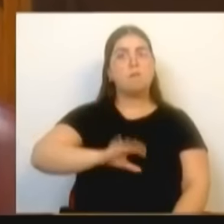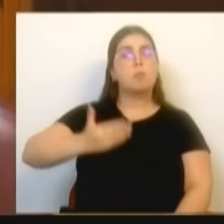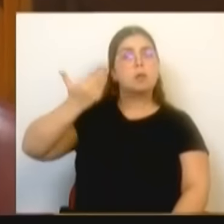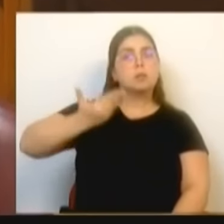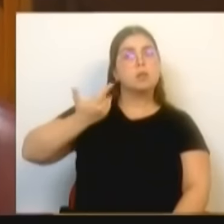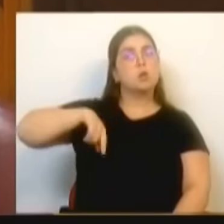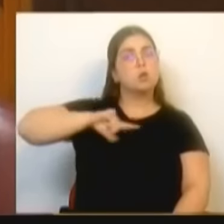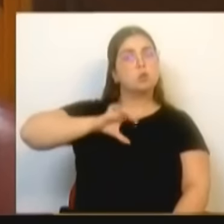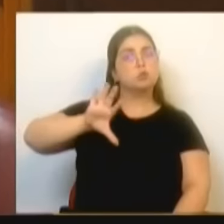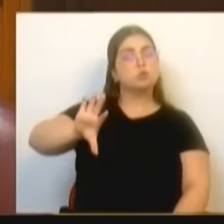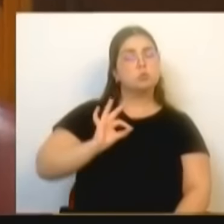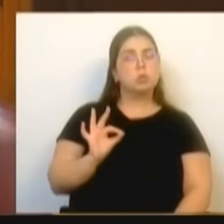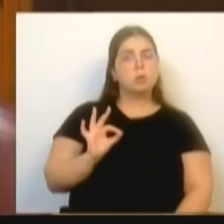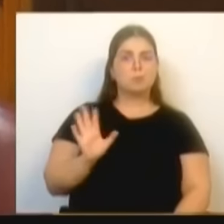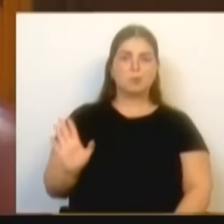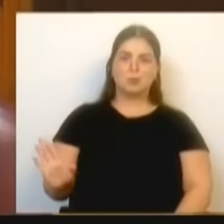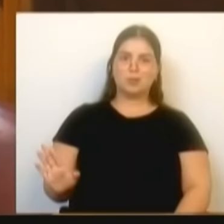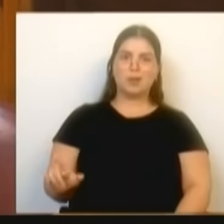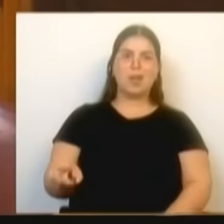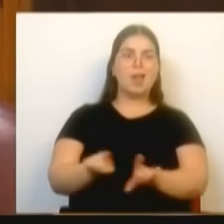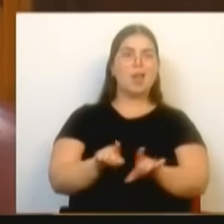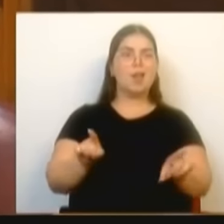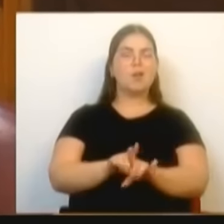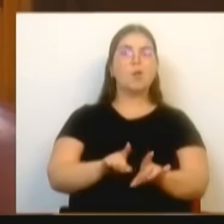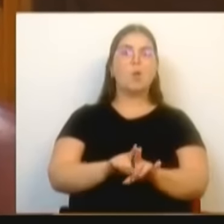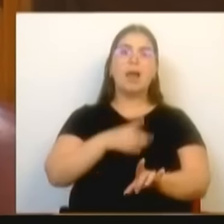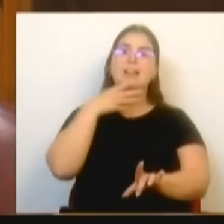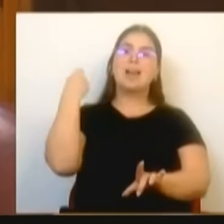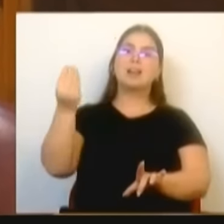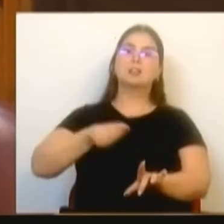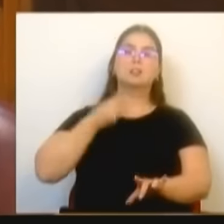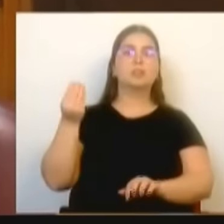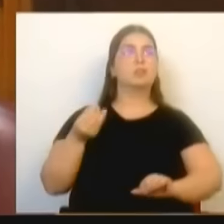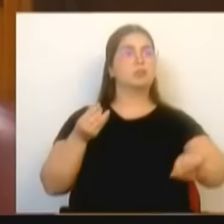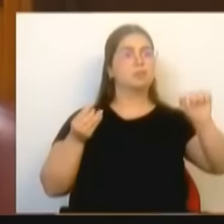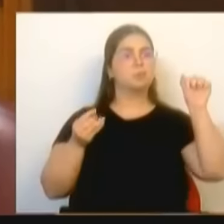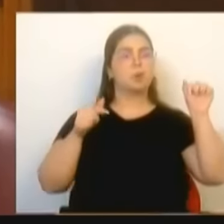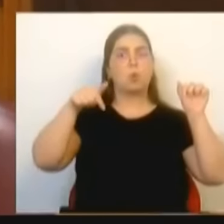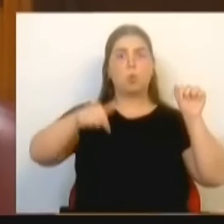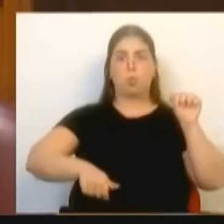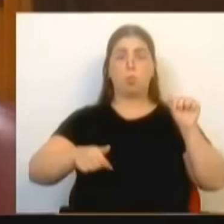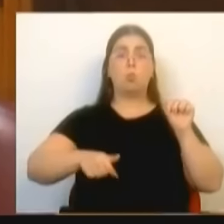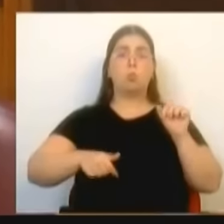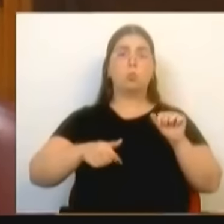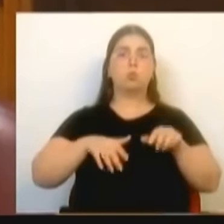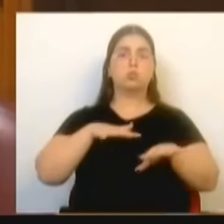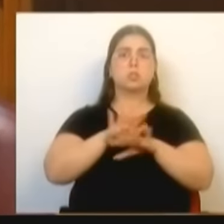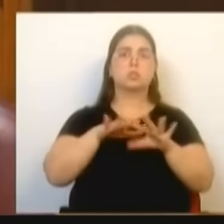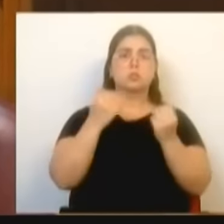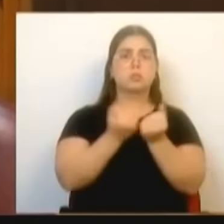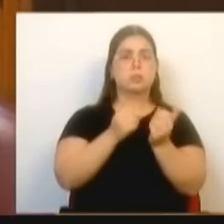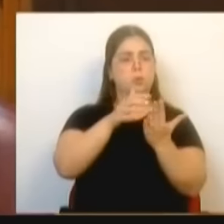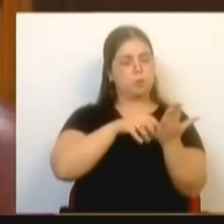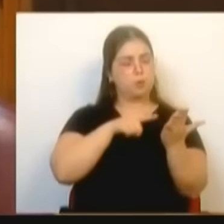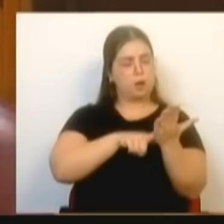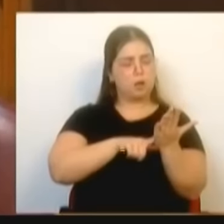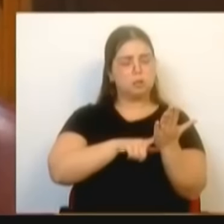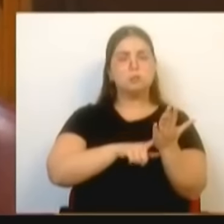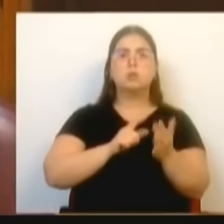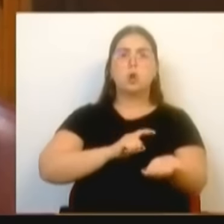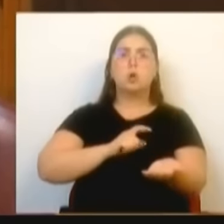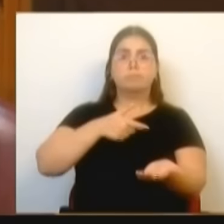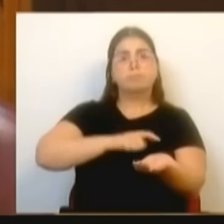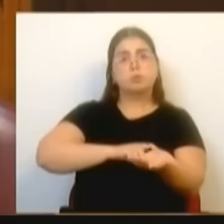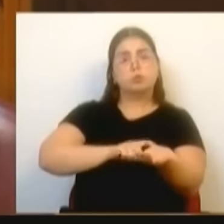Não somos, não somos, como a juventude socialista, que hoje até escreveu durante a tarde assim, o racismo tirou mais uma vida. O